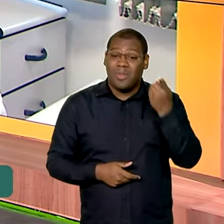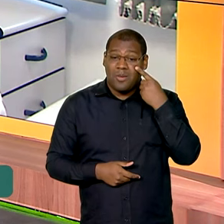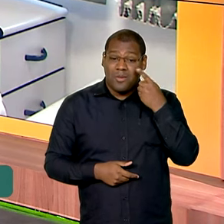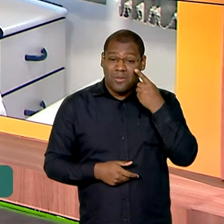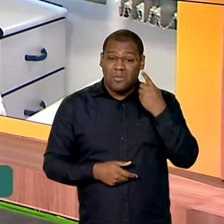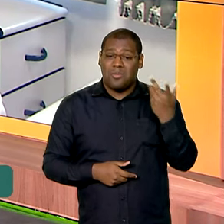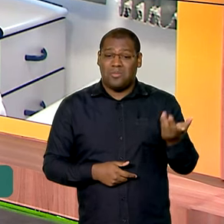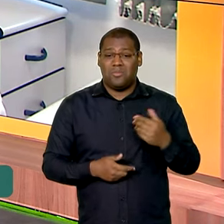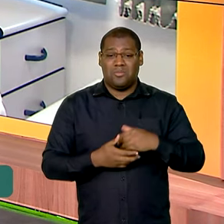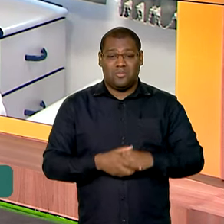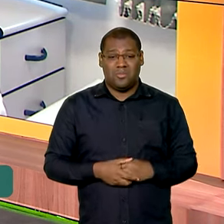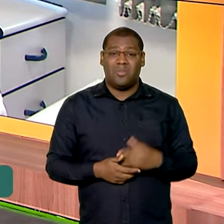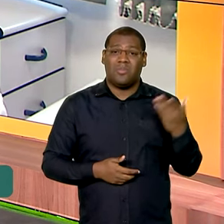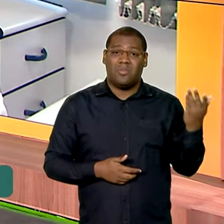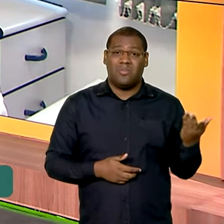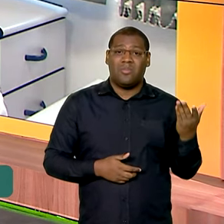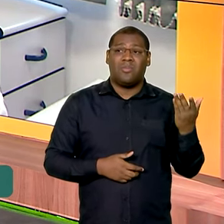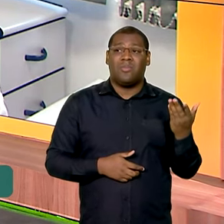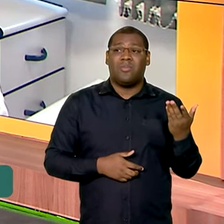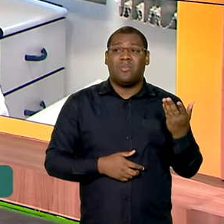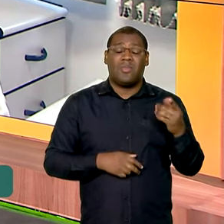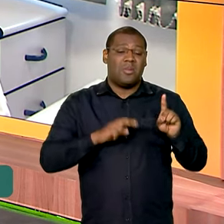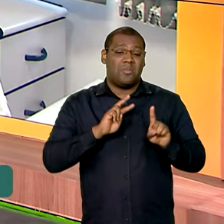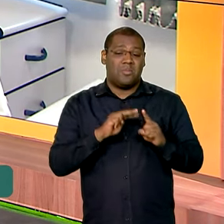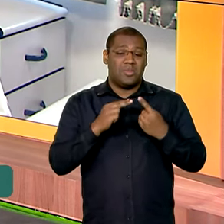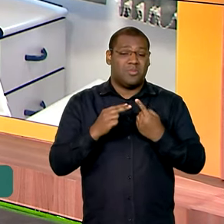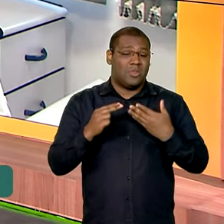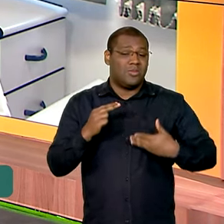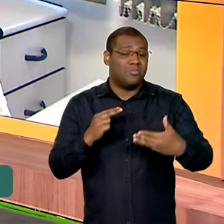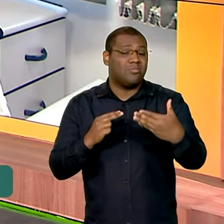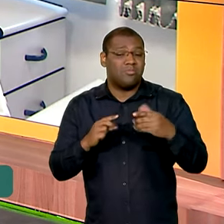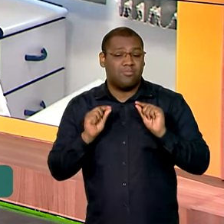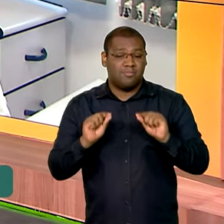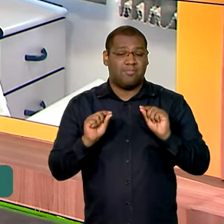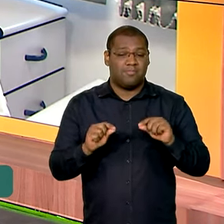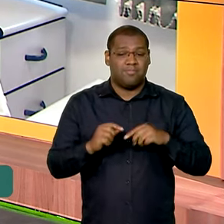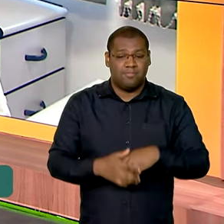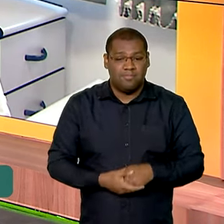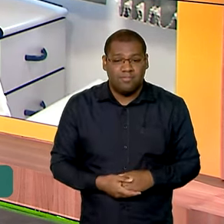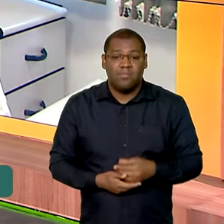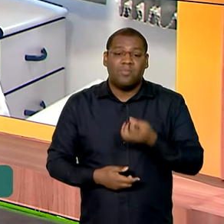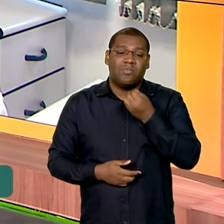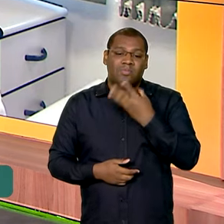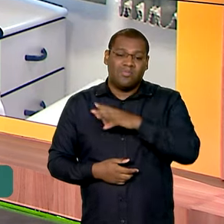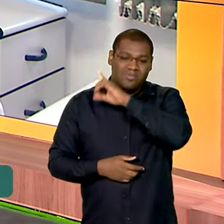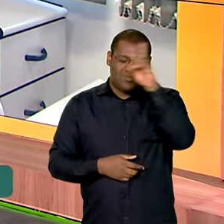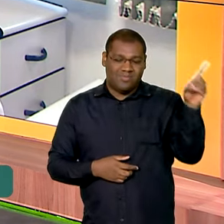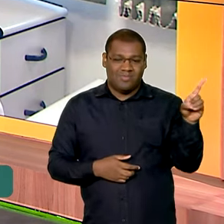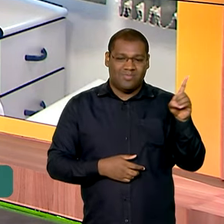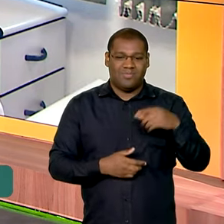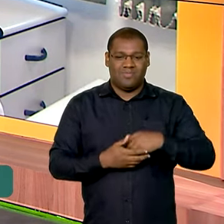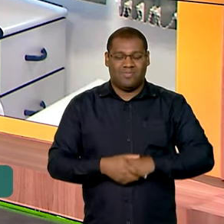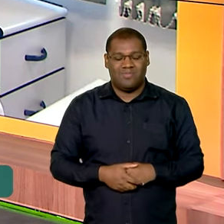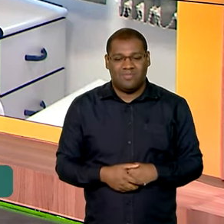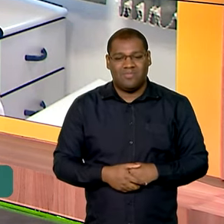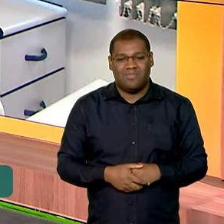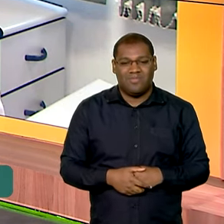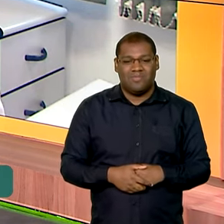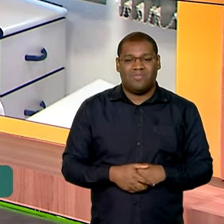desastre e o que podemos esperar nos próximos dias. Bom dia, obrigada pela participação no Brasil em Dia.